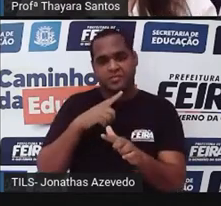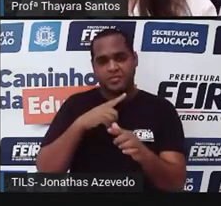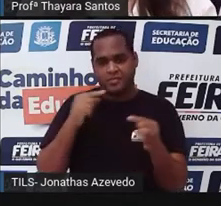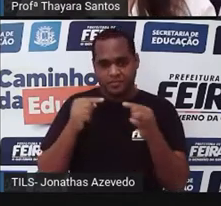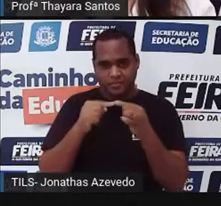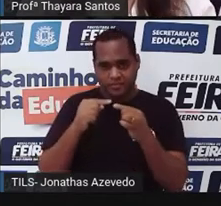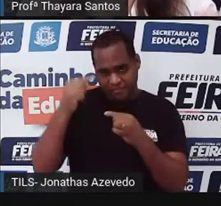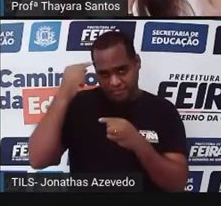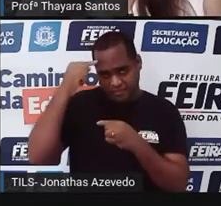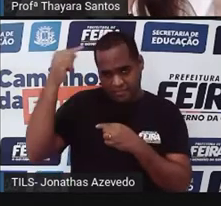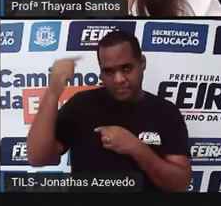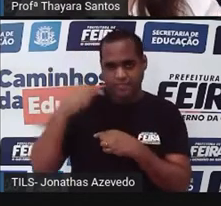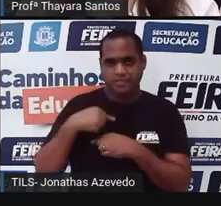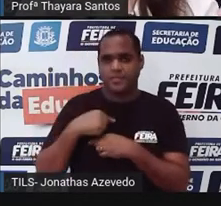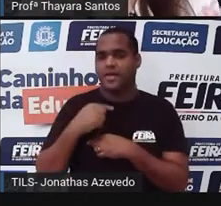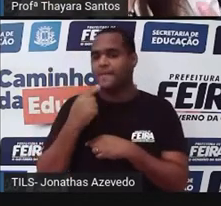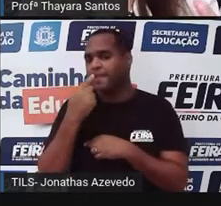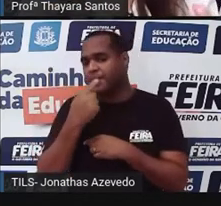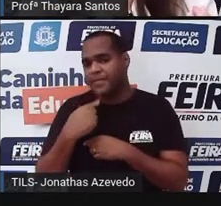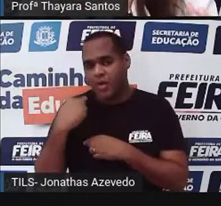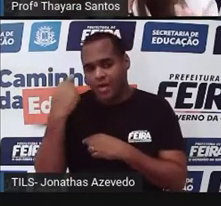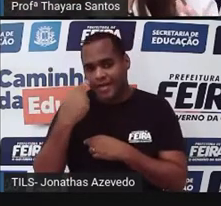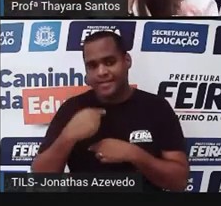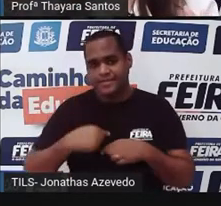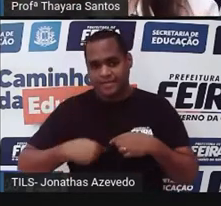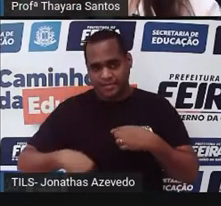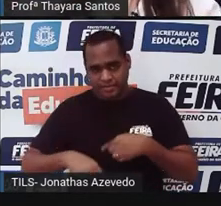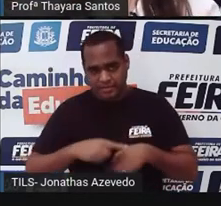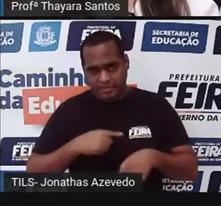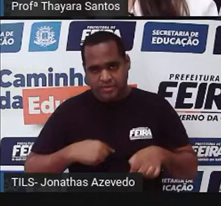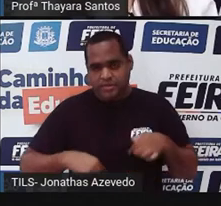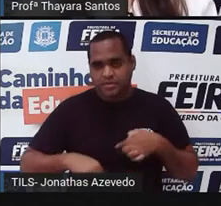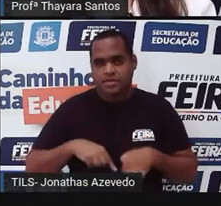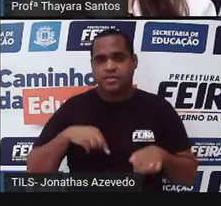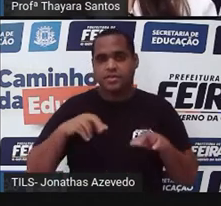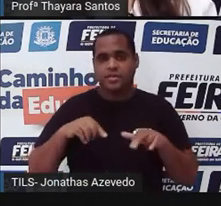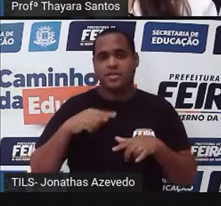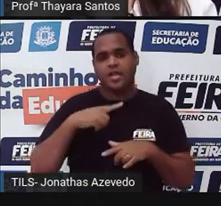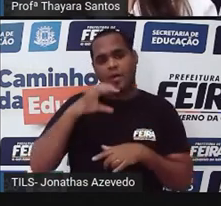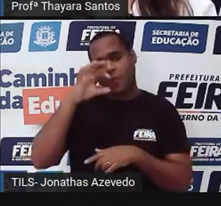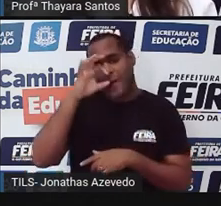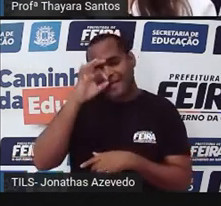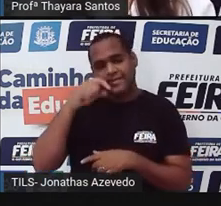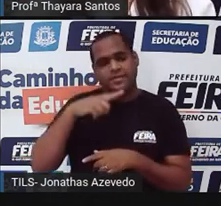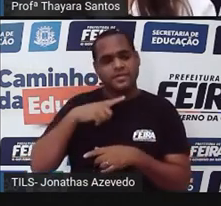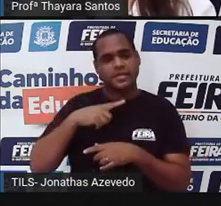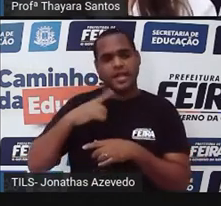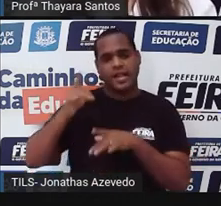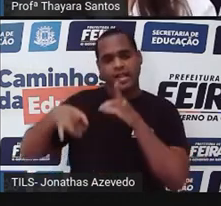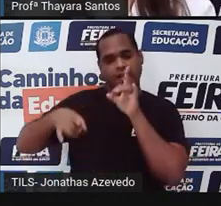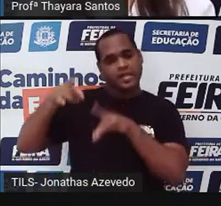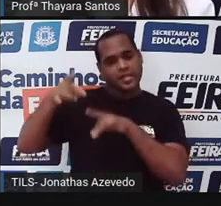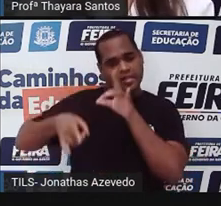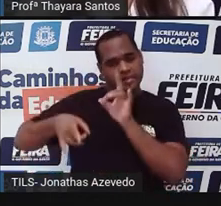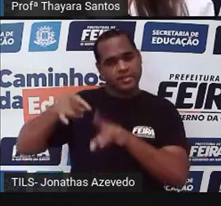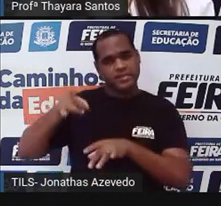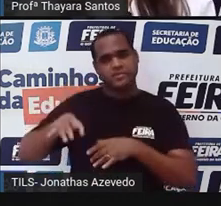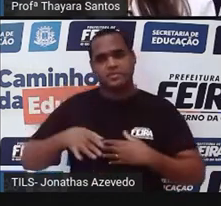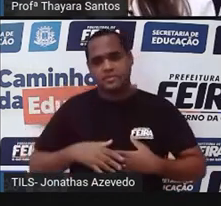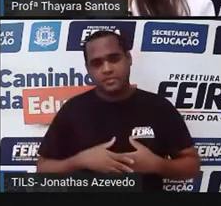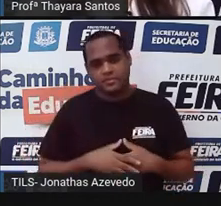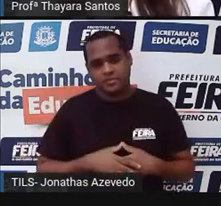têm um tubo digestório com boca, estômago, intestino, até chegar no ânus, que é por onde as excretas são eliminadas.